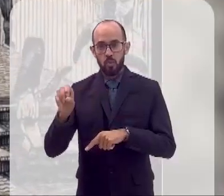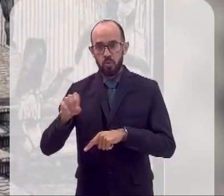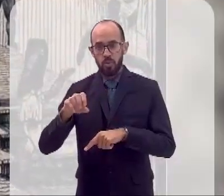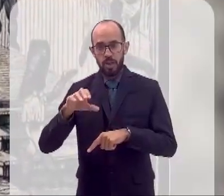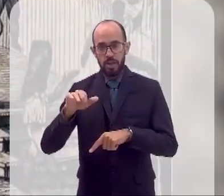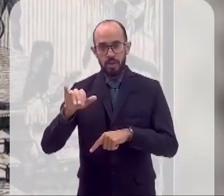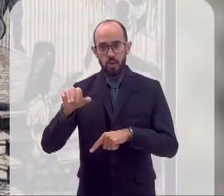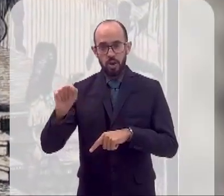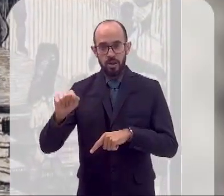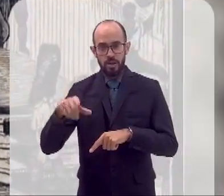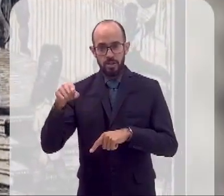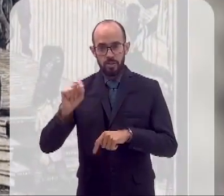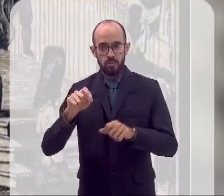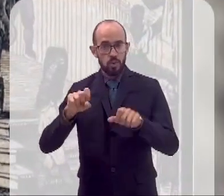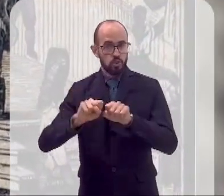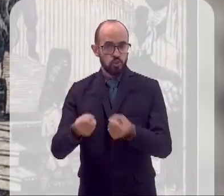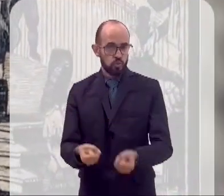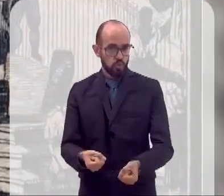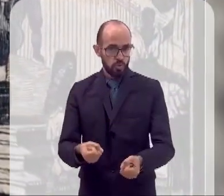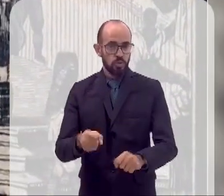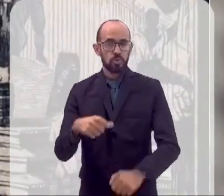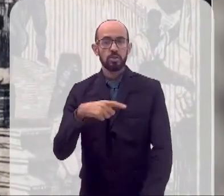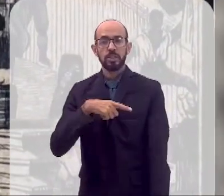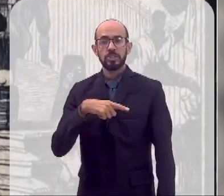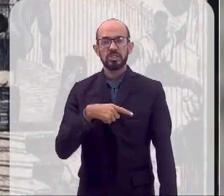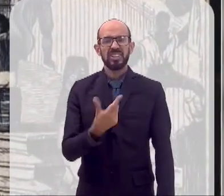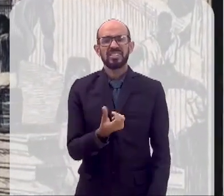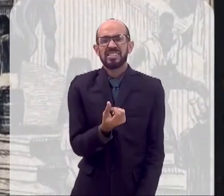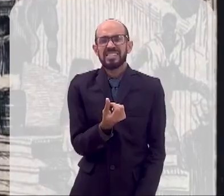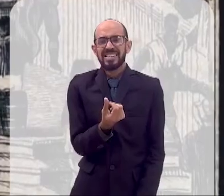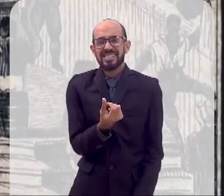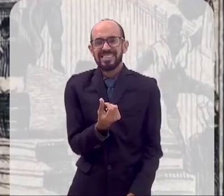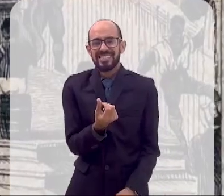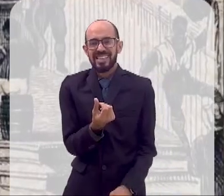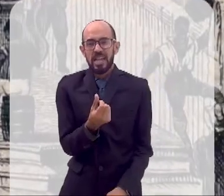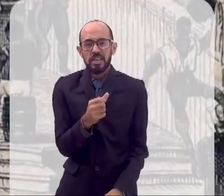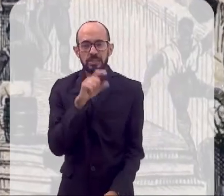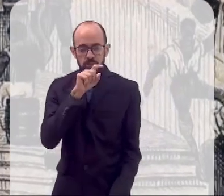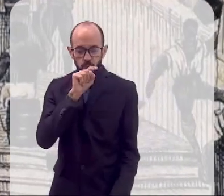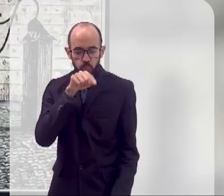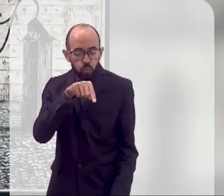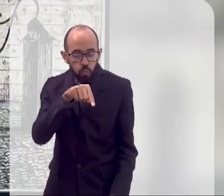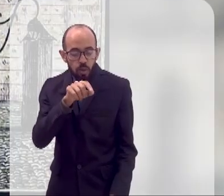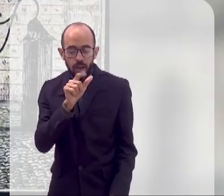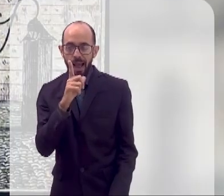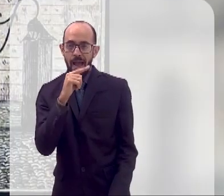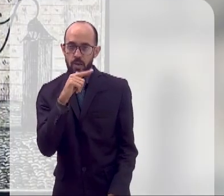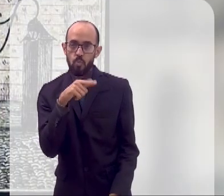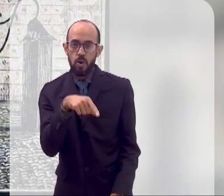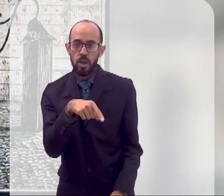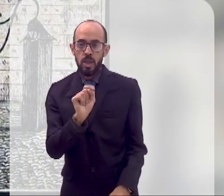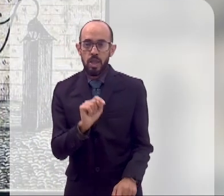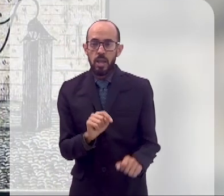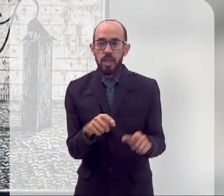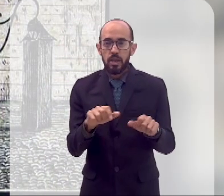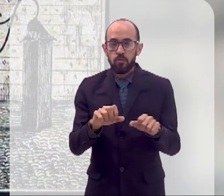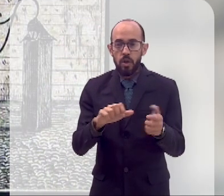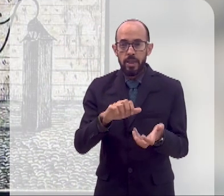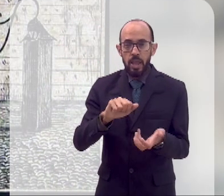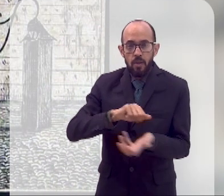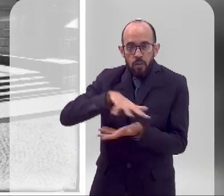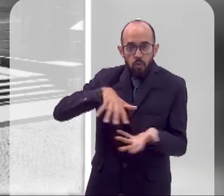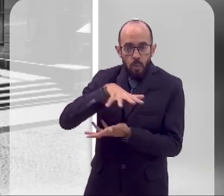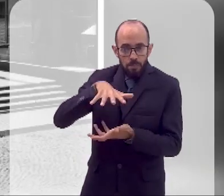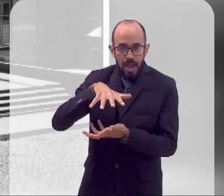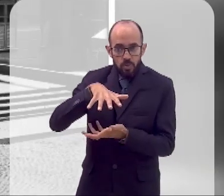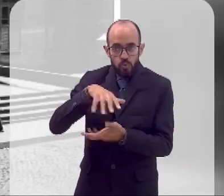mais, foi destruído, mas que inicialmente tinham 16 bicas, alguma coisa em torno disso. E, posteriormente, ele foi aumentado. Para vocês terem uma